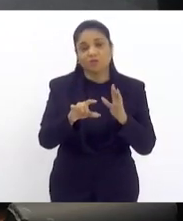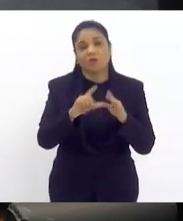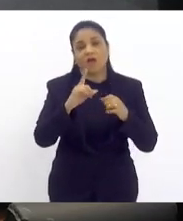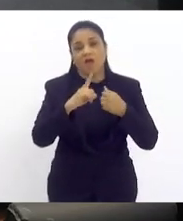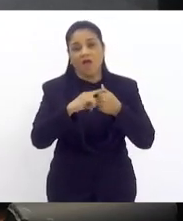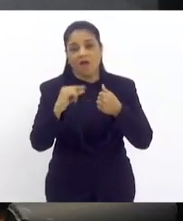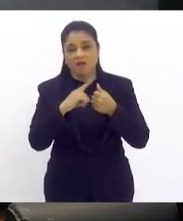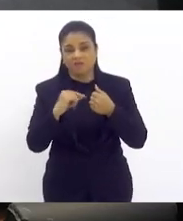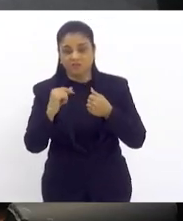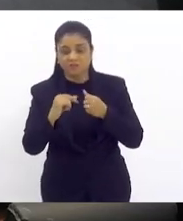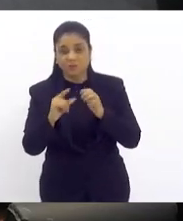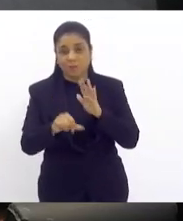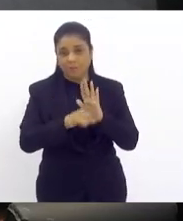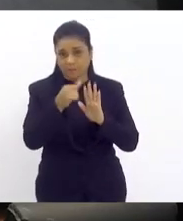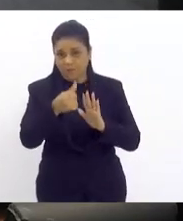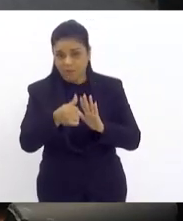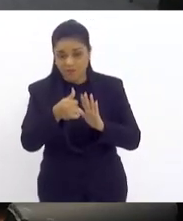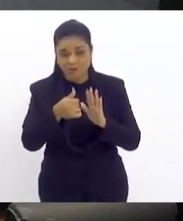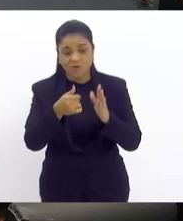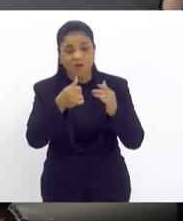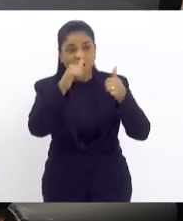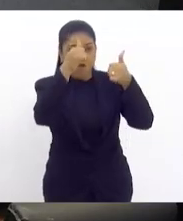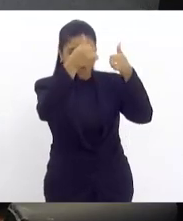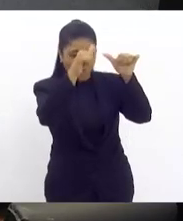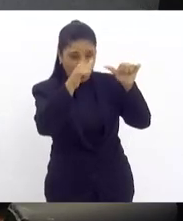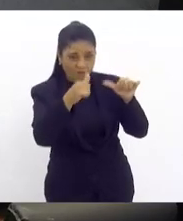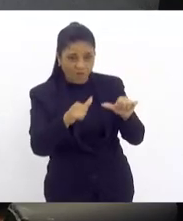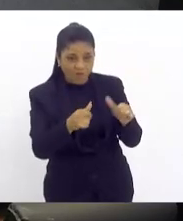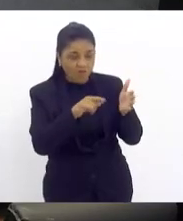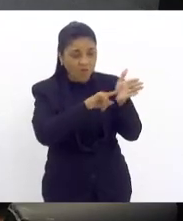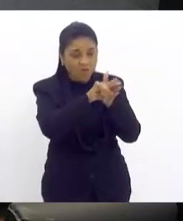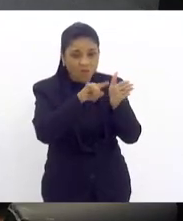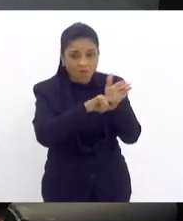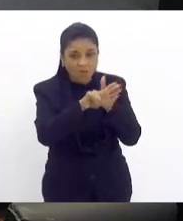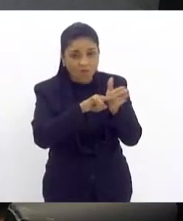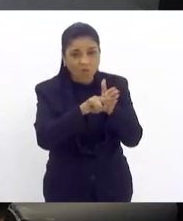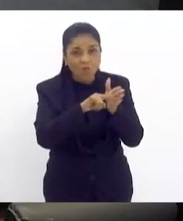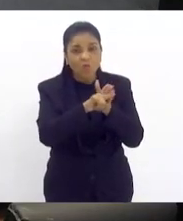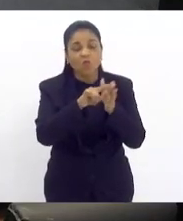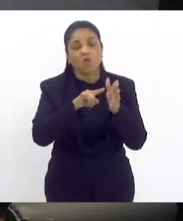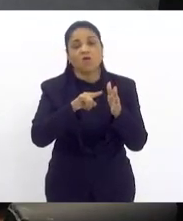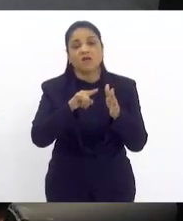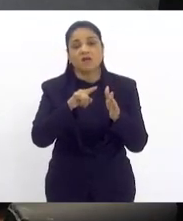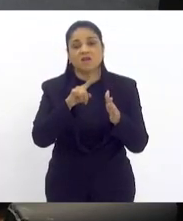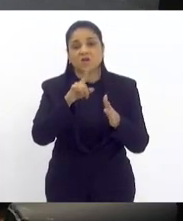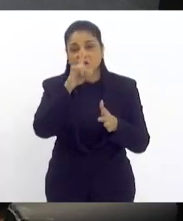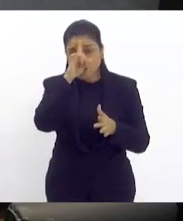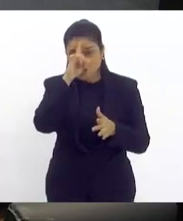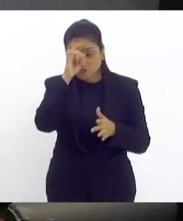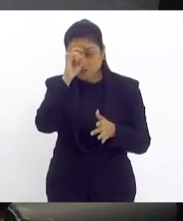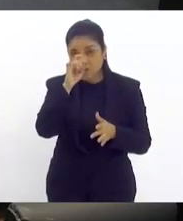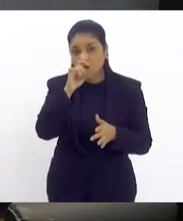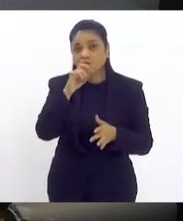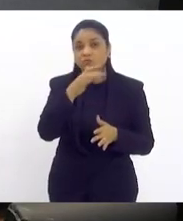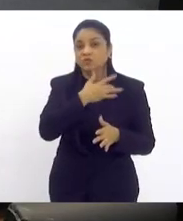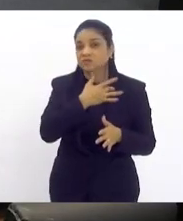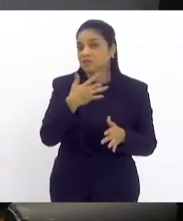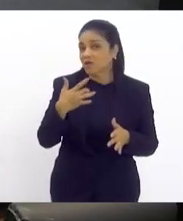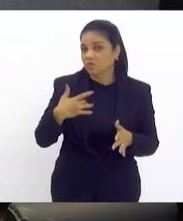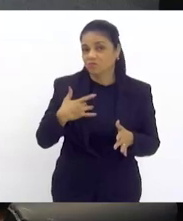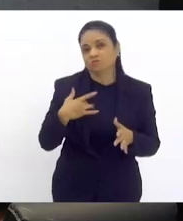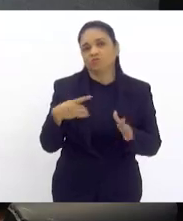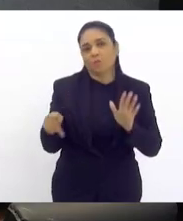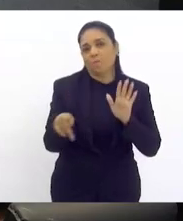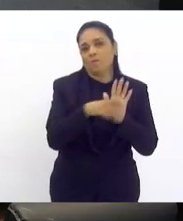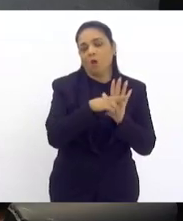aplicado, esse questionário, pelas unidades de saúde. Então, não é necessário, no meu entendimento,